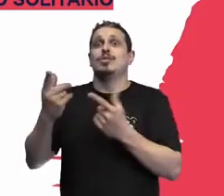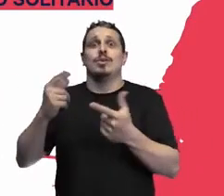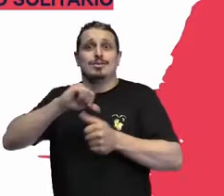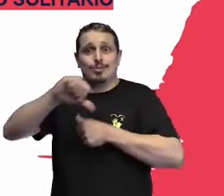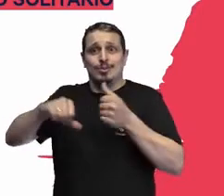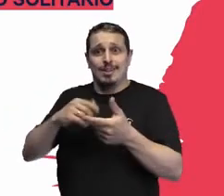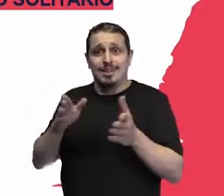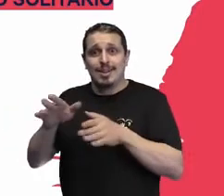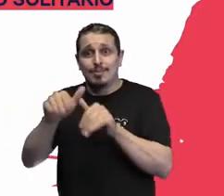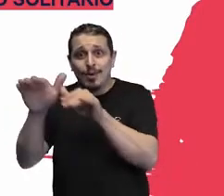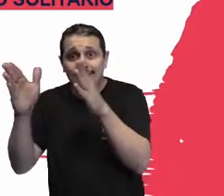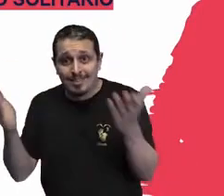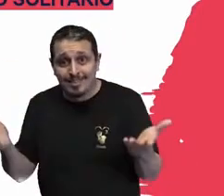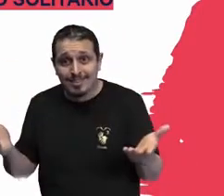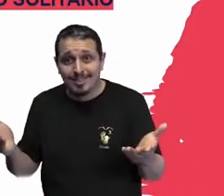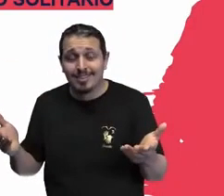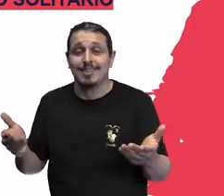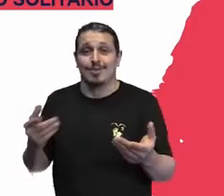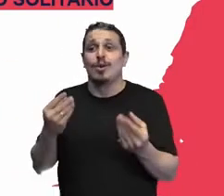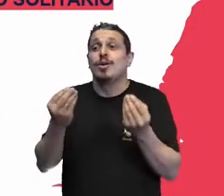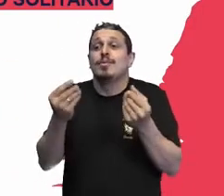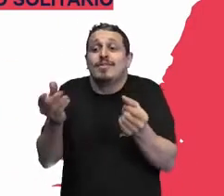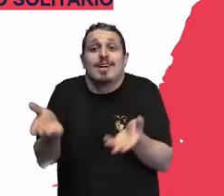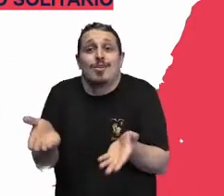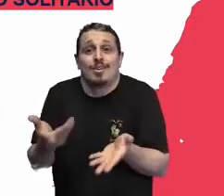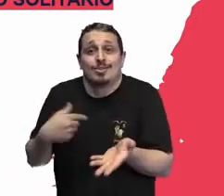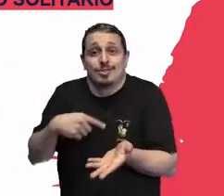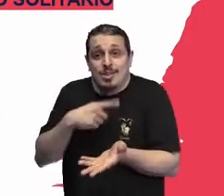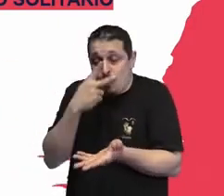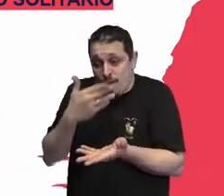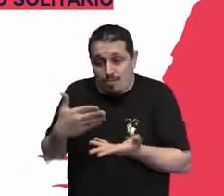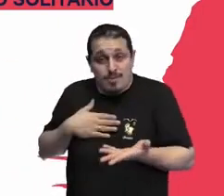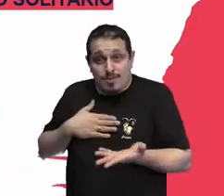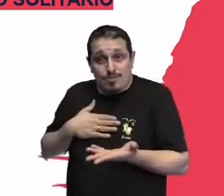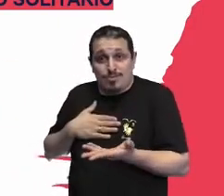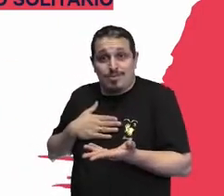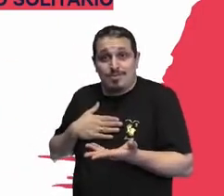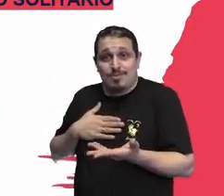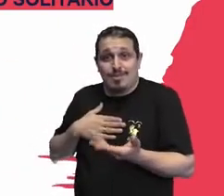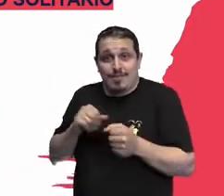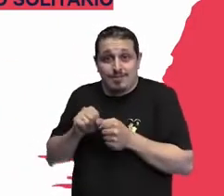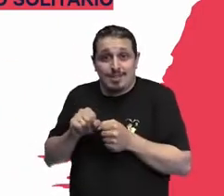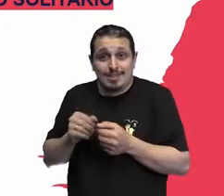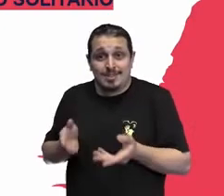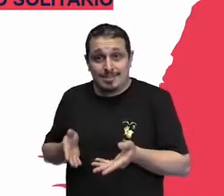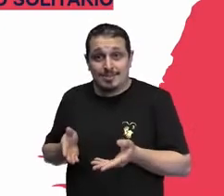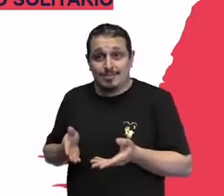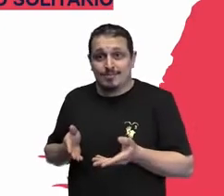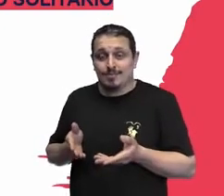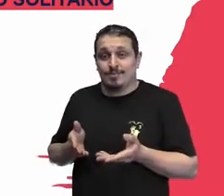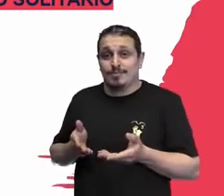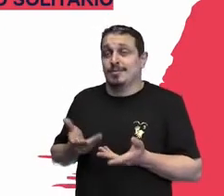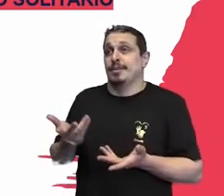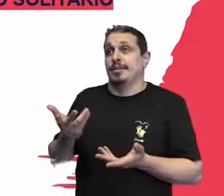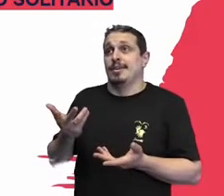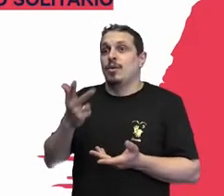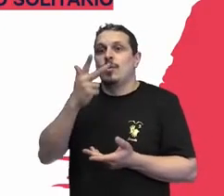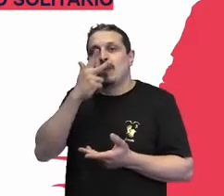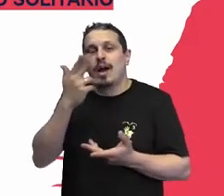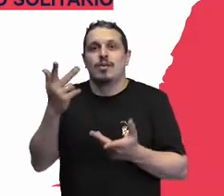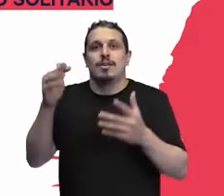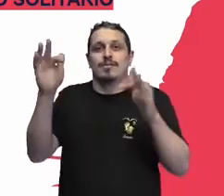aí é onde entra o JNG. Então, assim, a imagem até é um novelo de lã, porque nessa trajetória, a gente foi